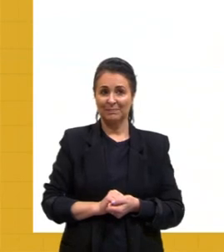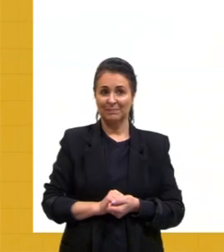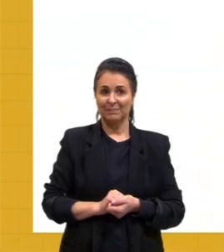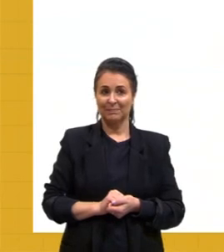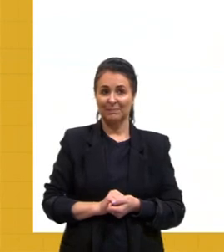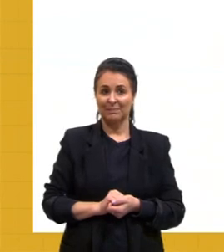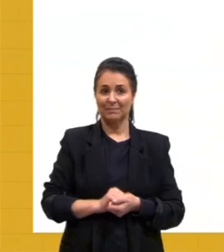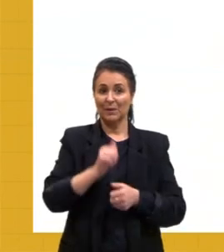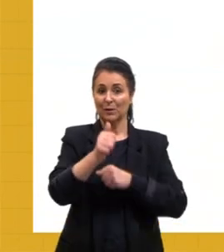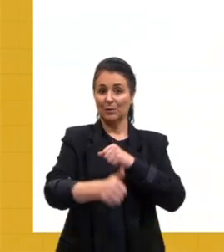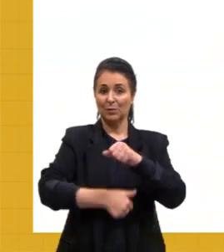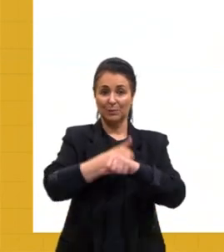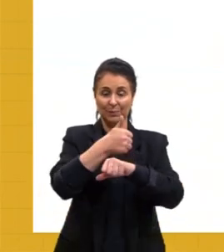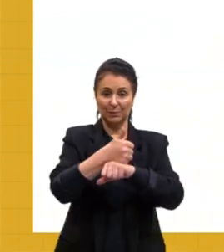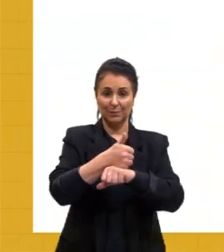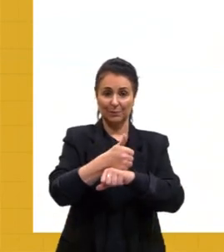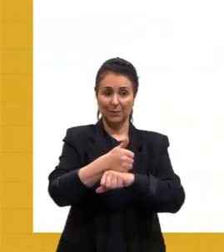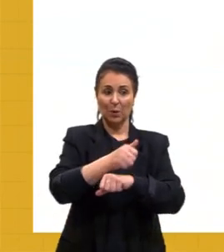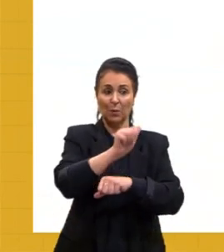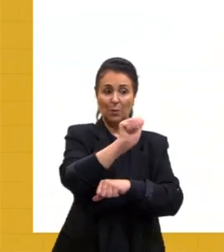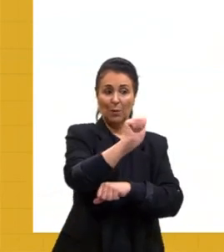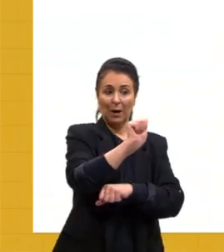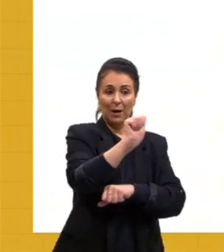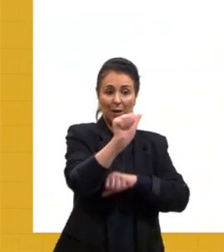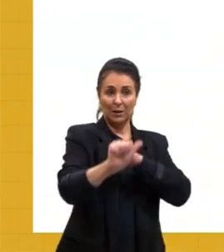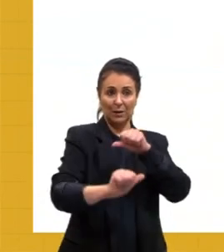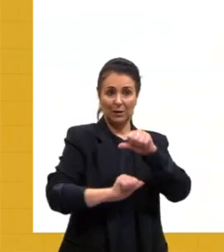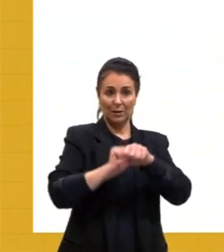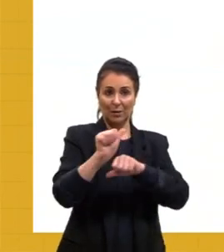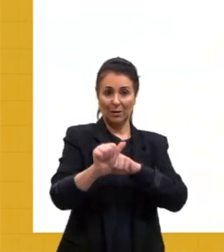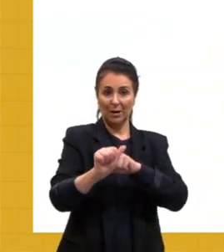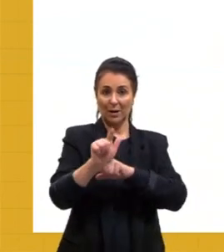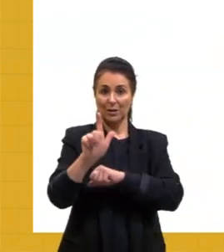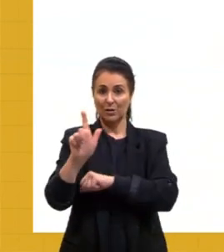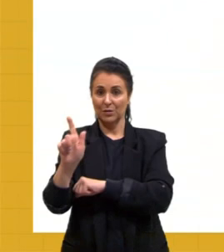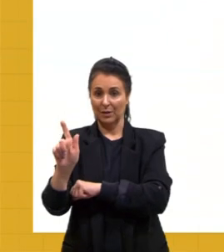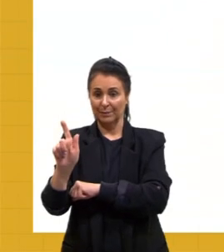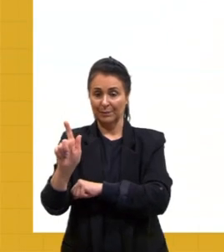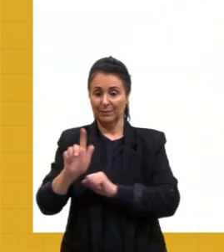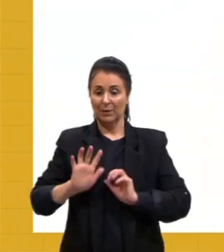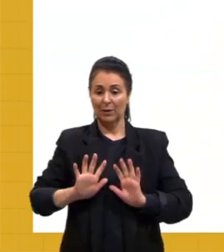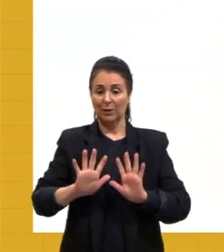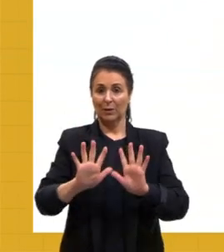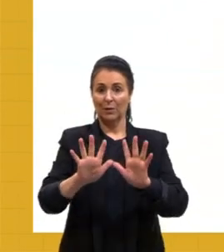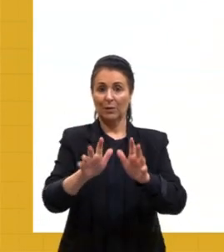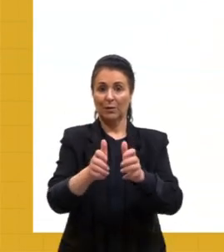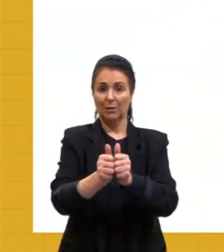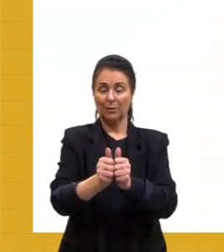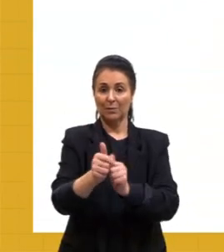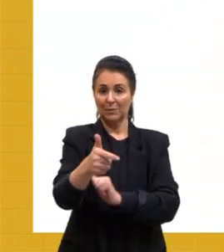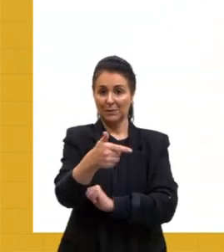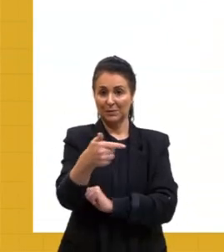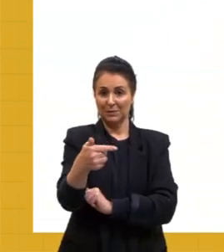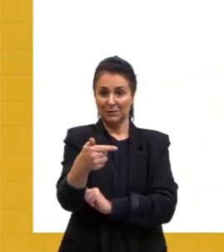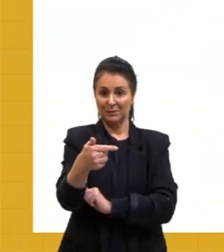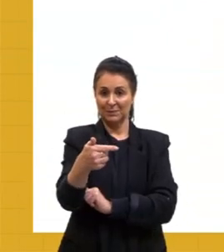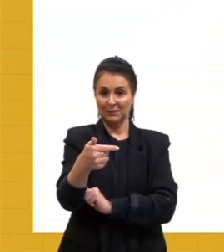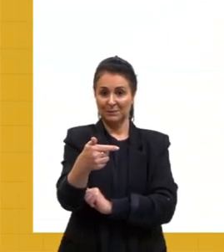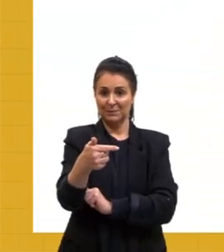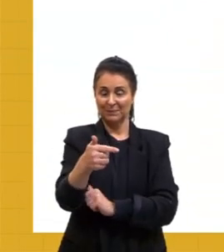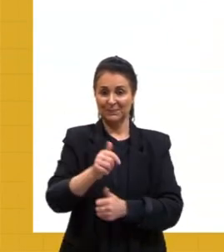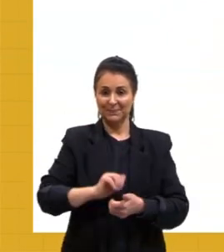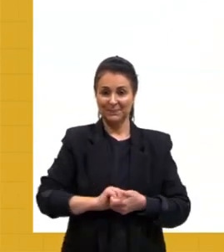Substituição de A por G no códon 7. Vamos olhar o códon 7. O códon 7 é Opa,